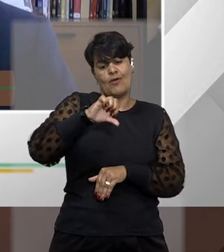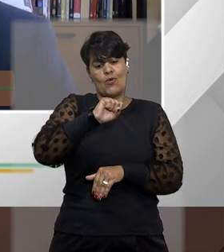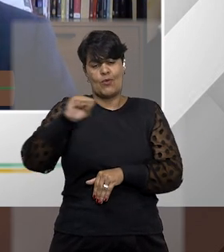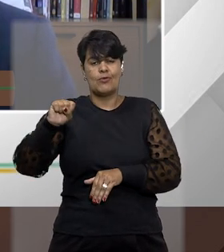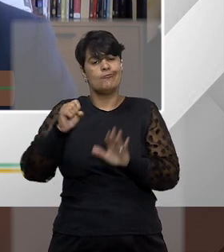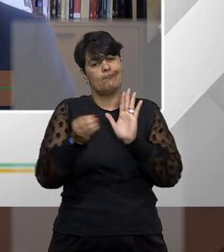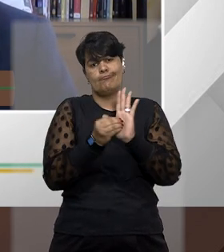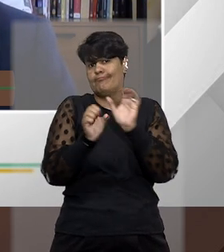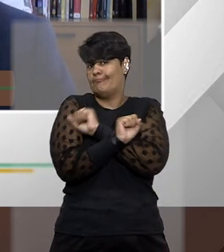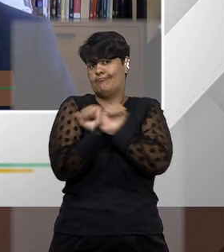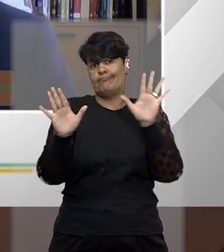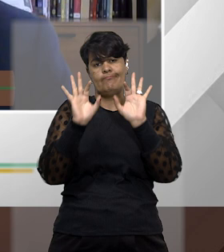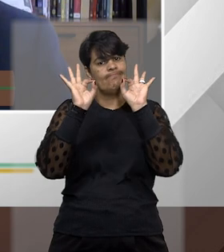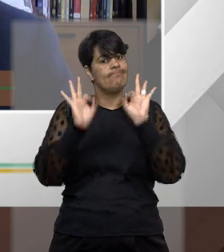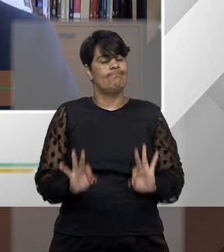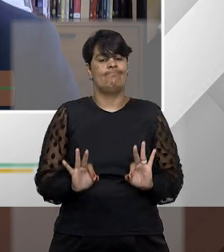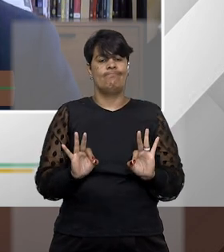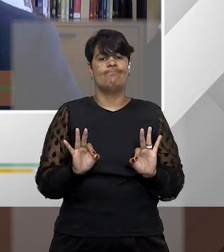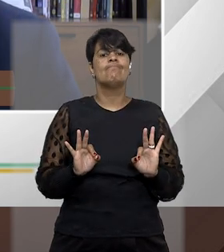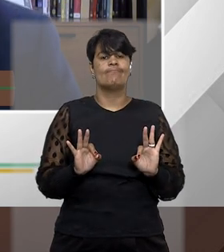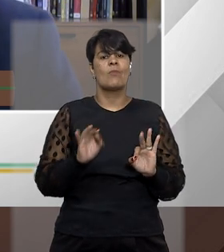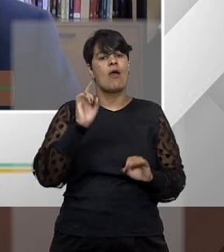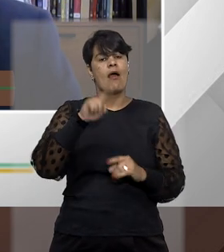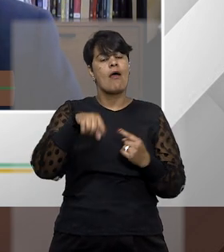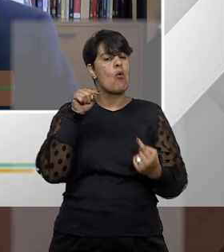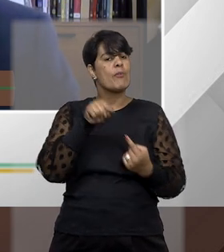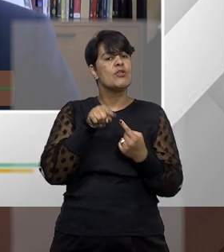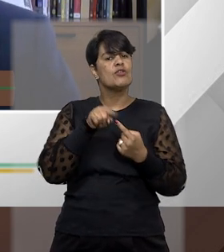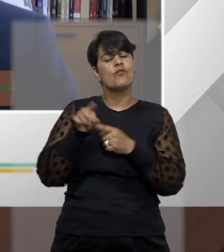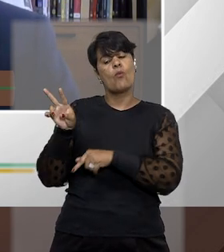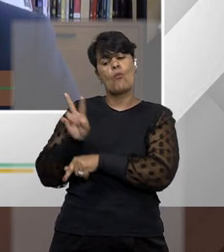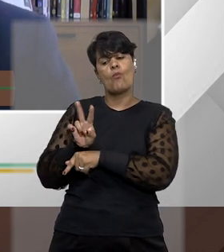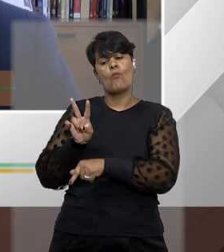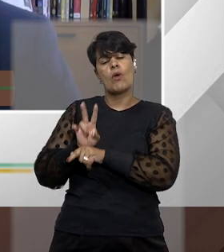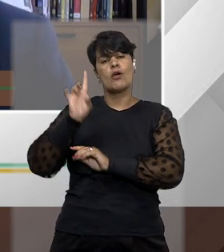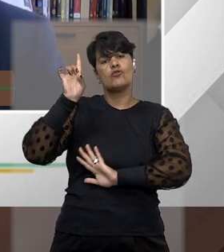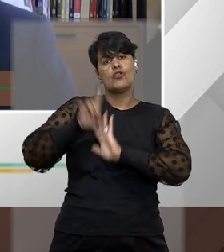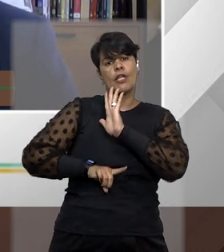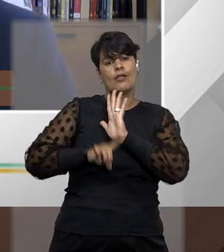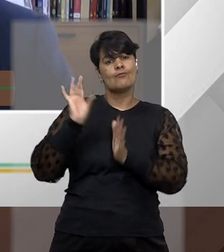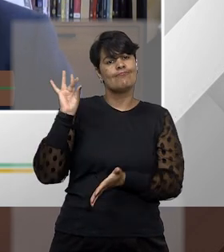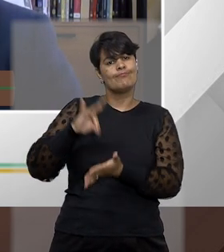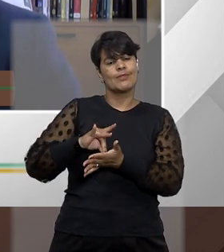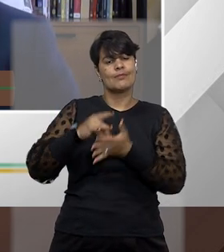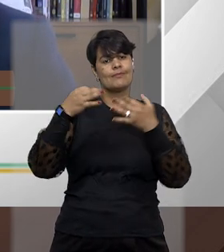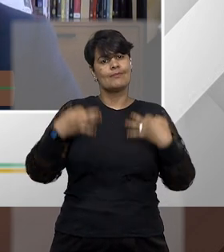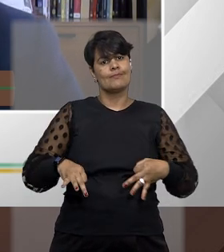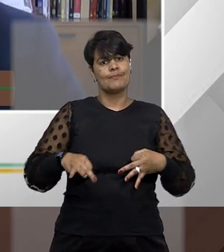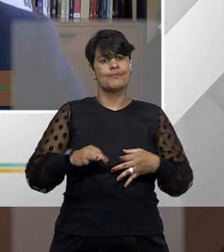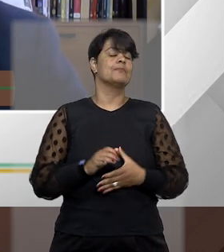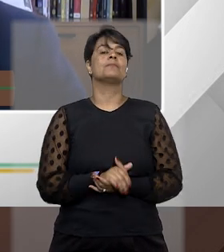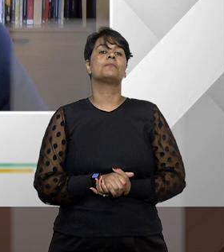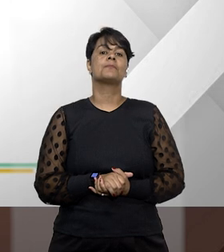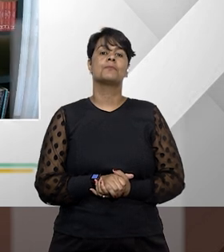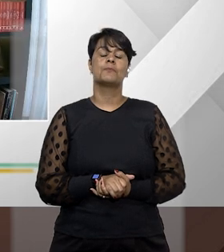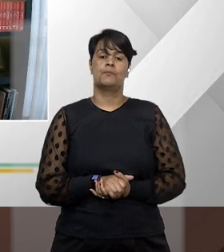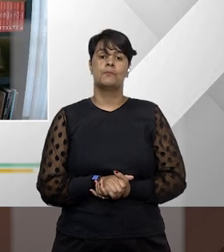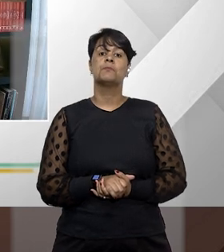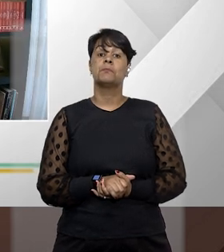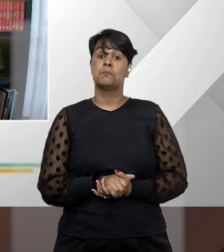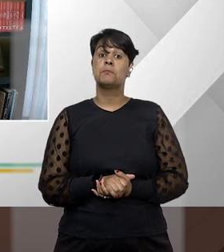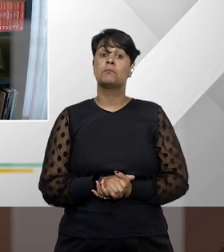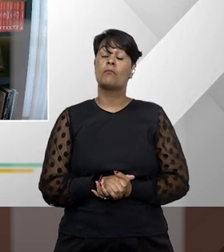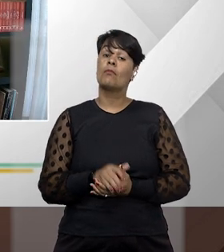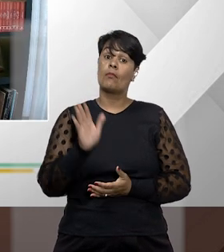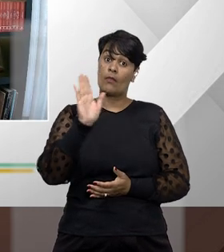1988, hoje, com essa finalidade de tutelar o direito líquido e certo. Bom, o